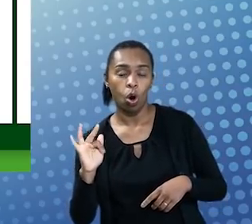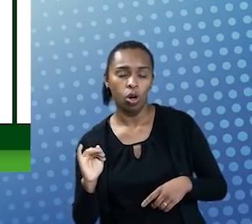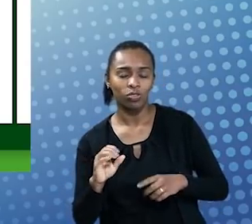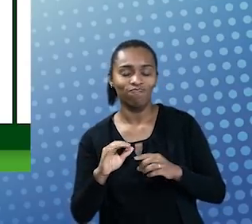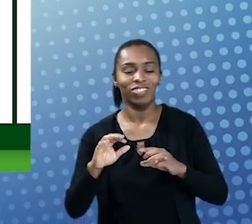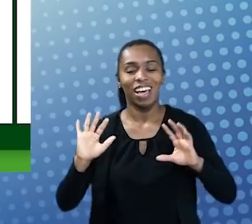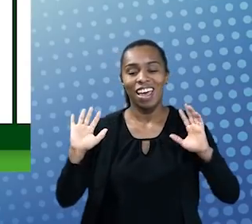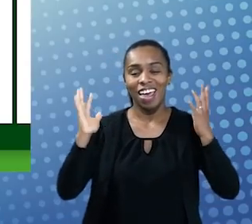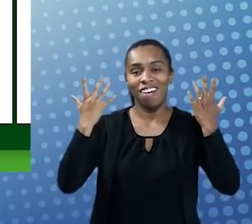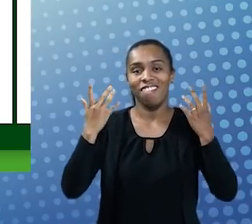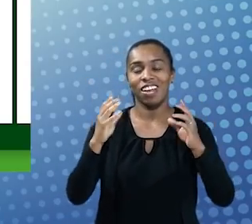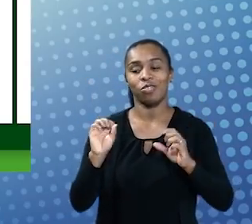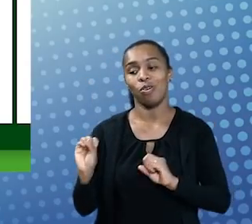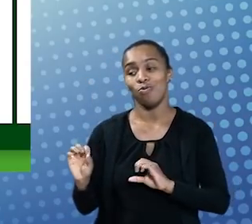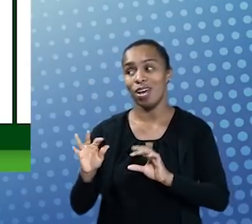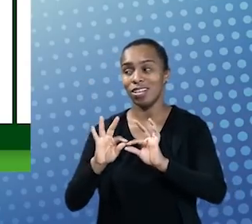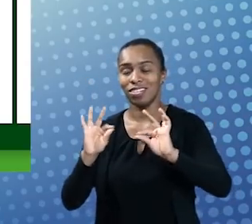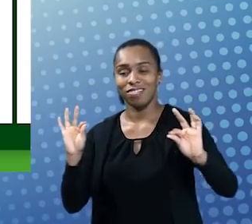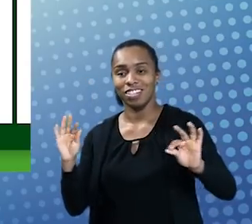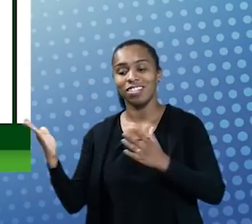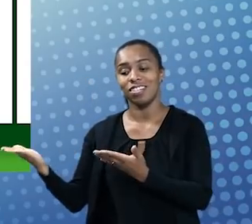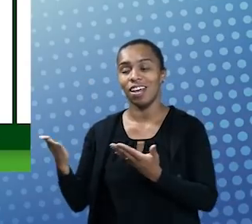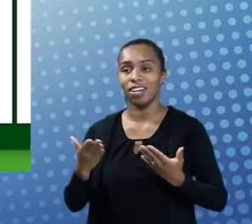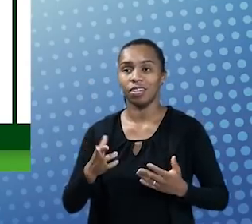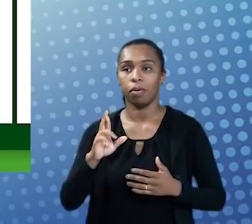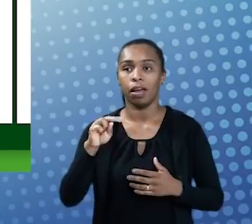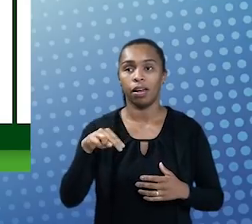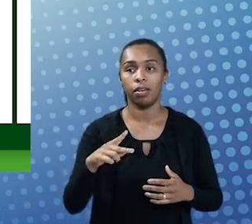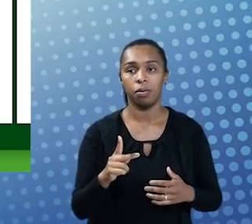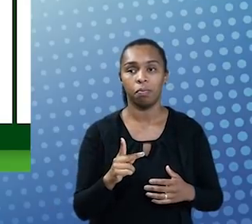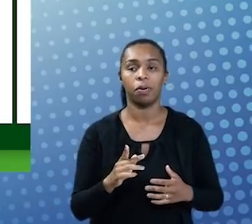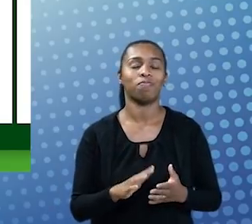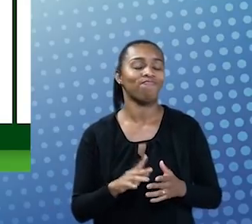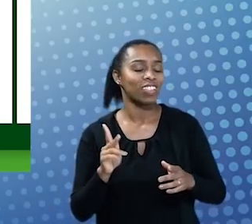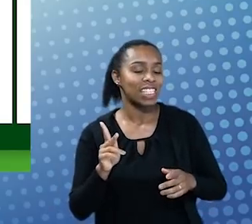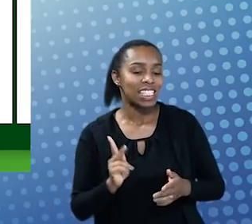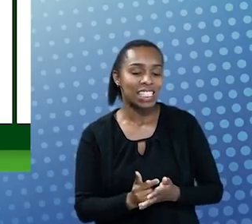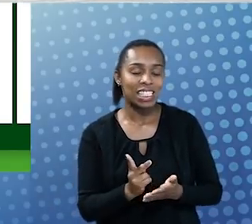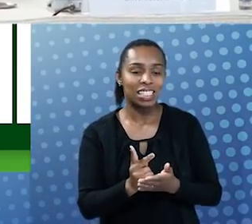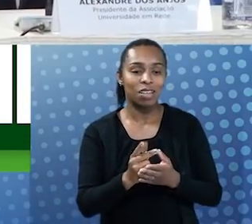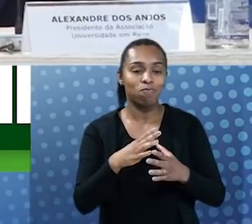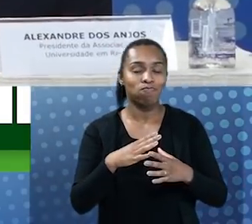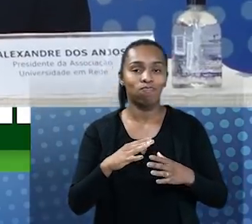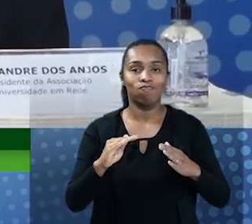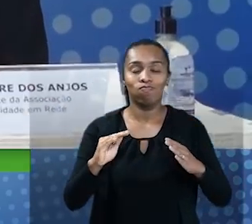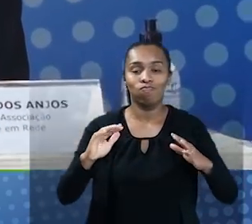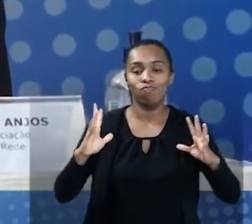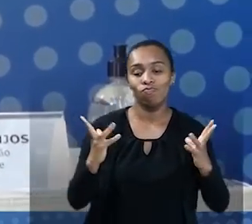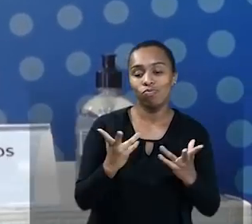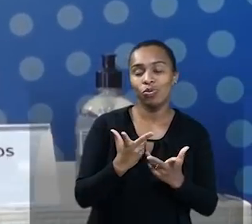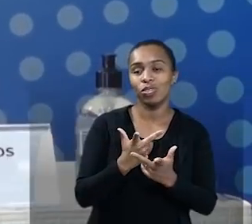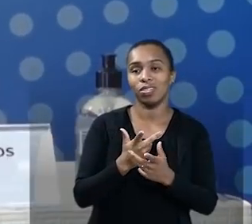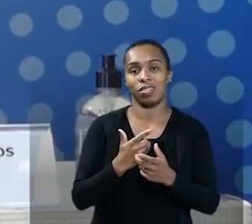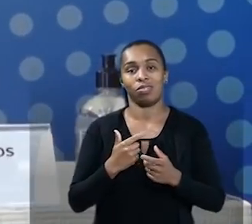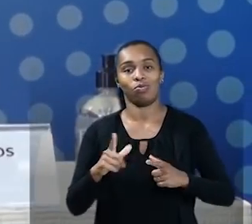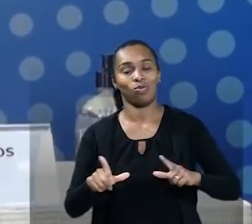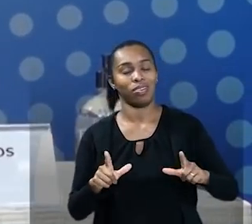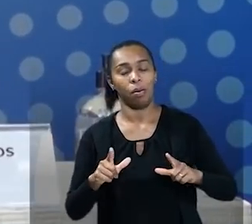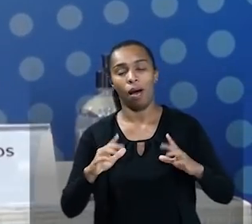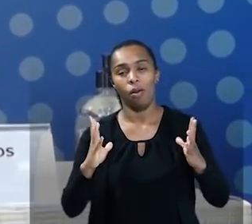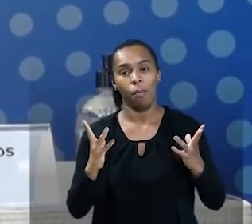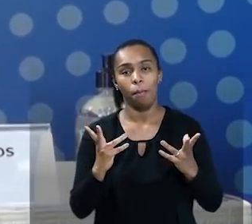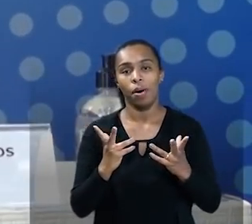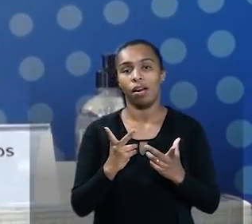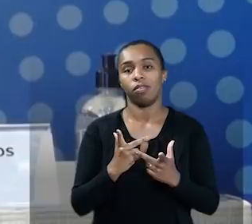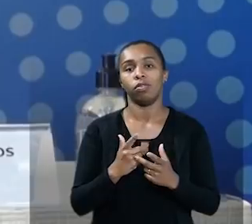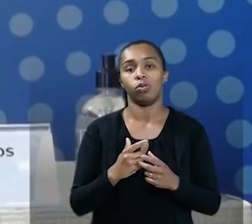um prazer receber novamente a RNP, que sempre nos engrandece, apresentando esses serviços tão valiosos para toda a